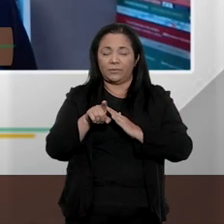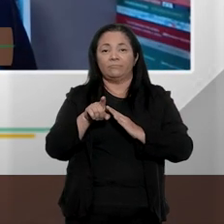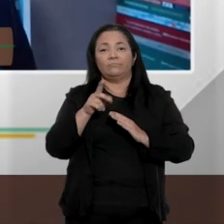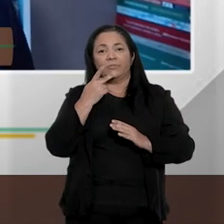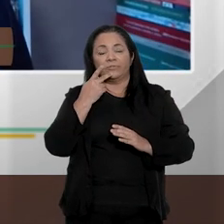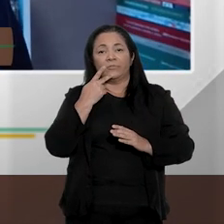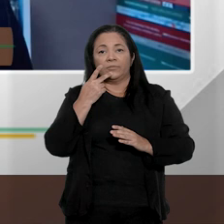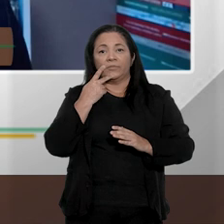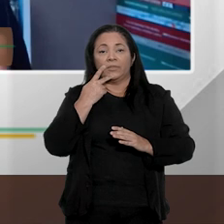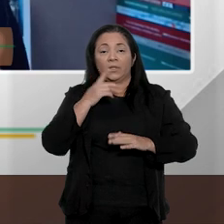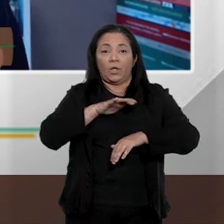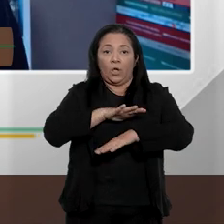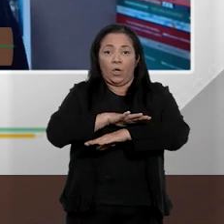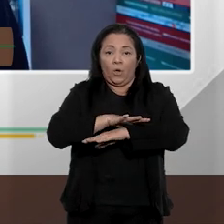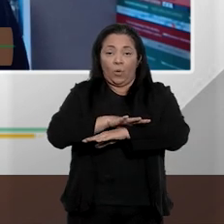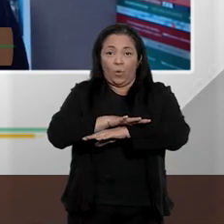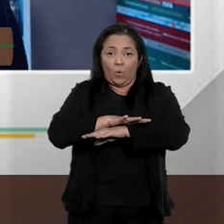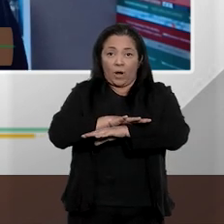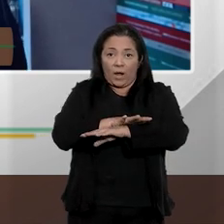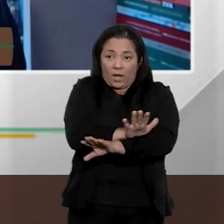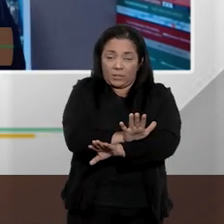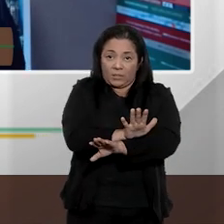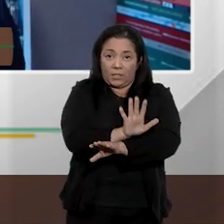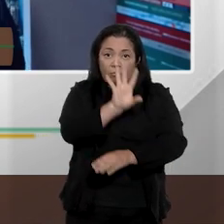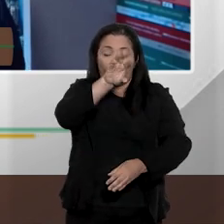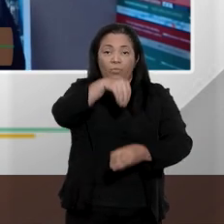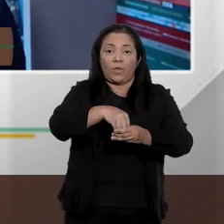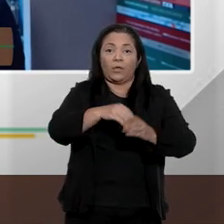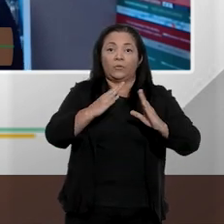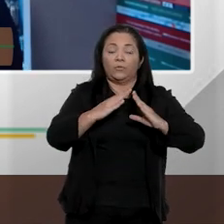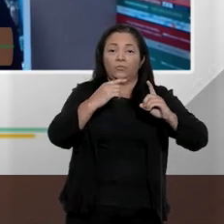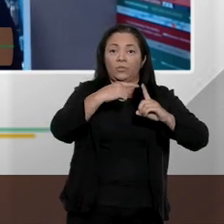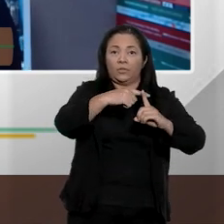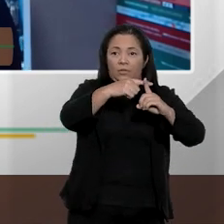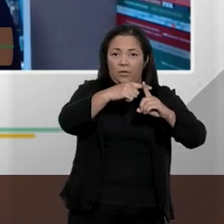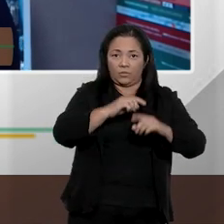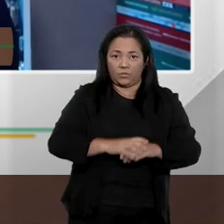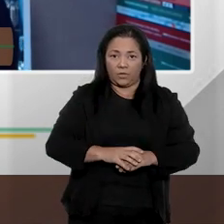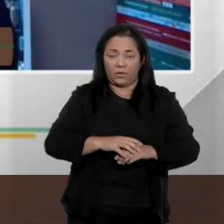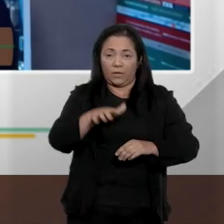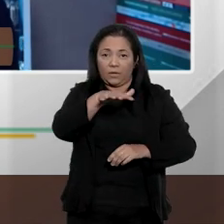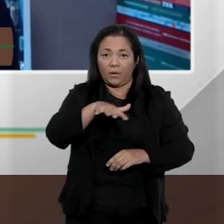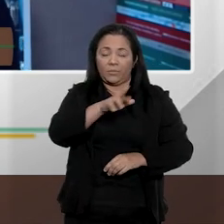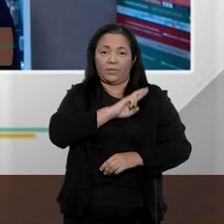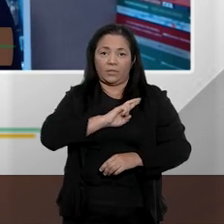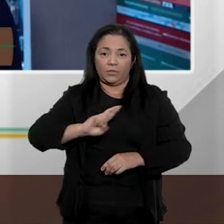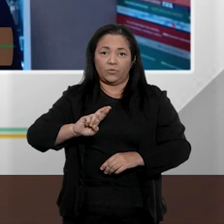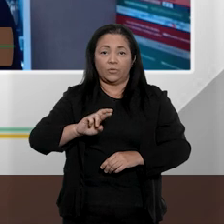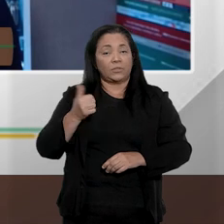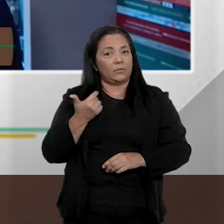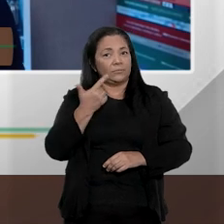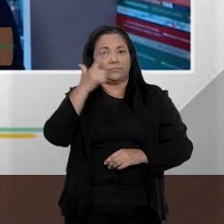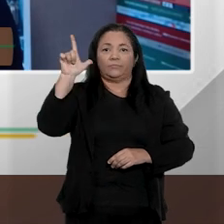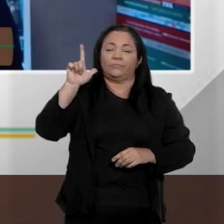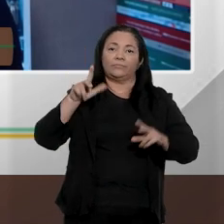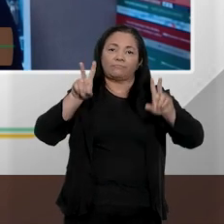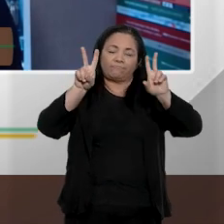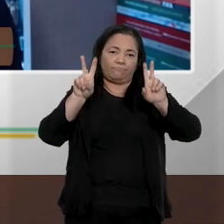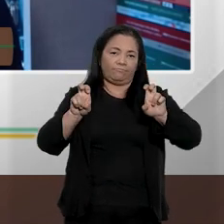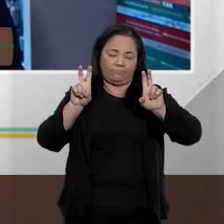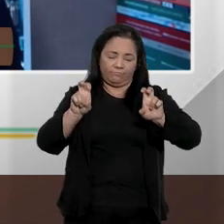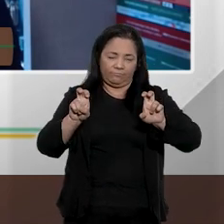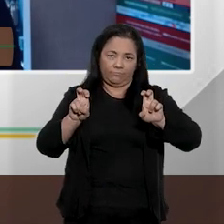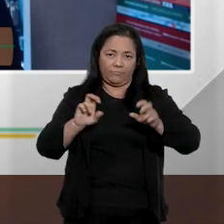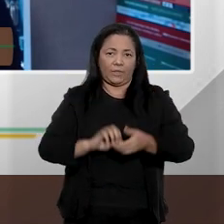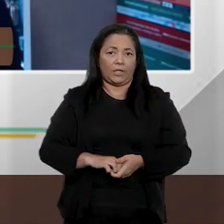o racismo religioso é outra chaga constante e que assola, nós